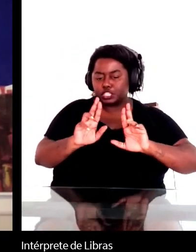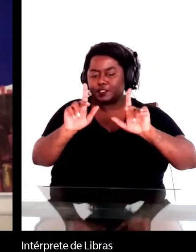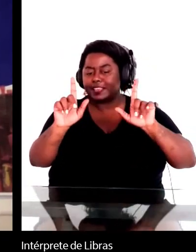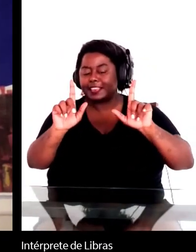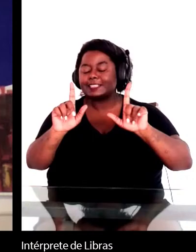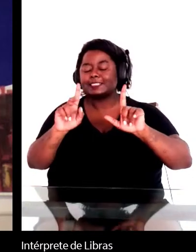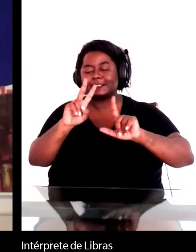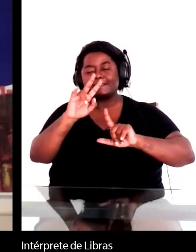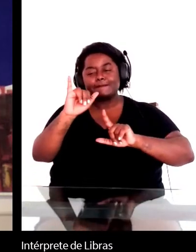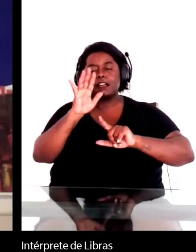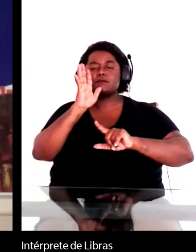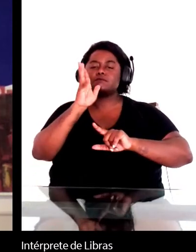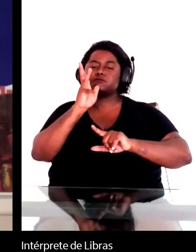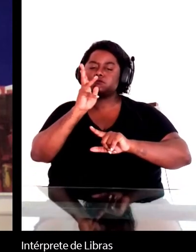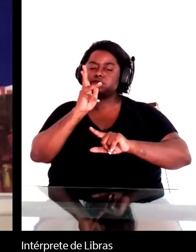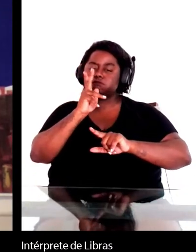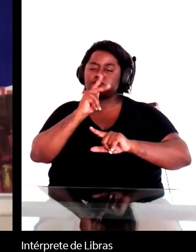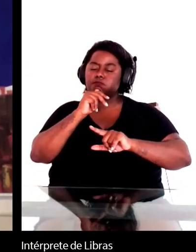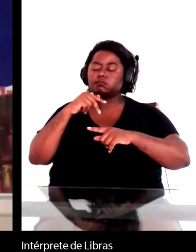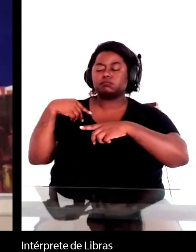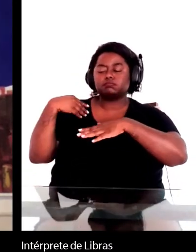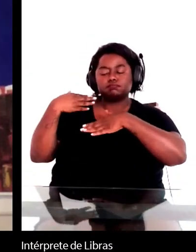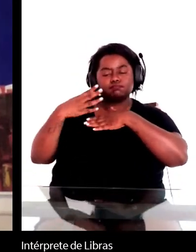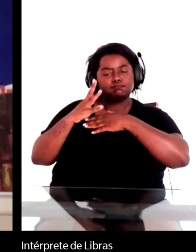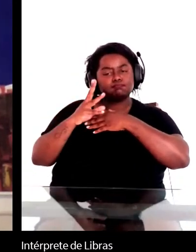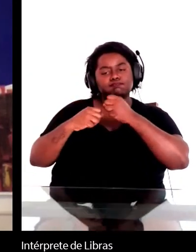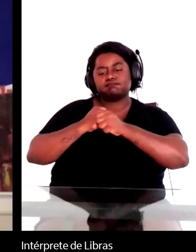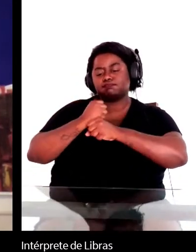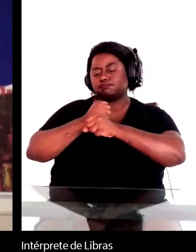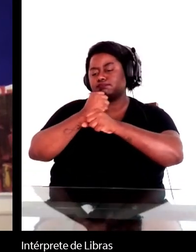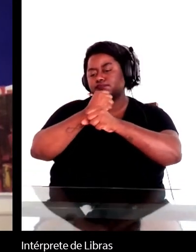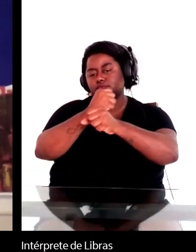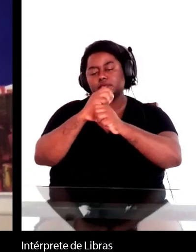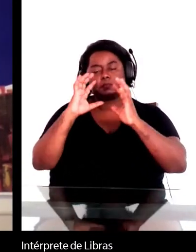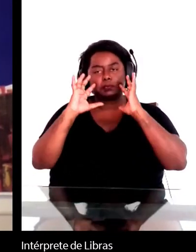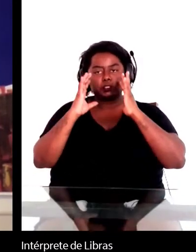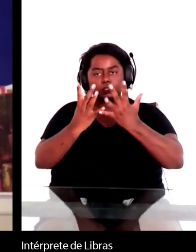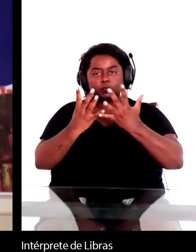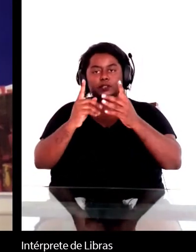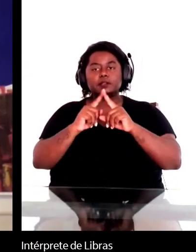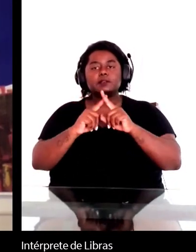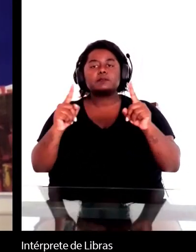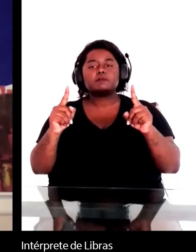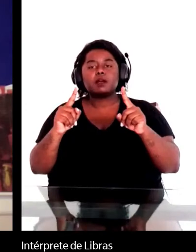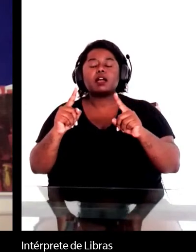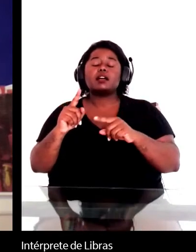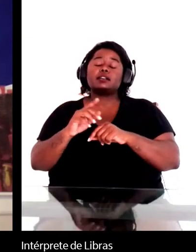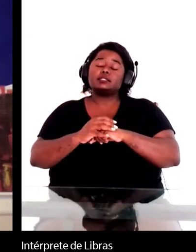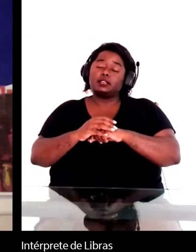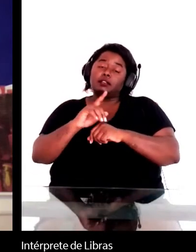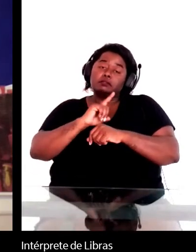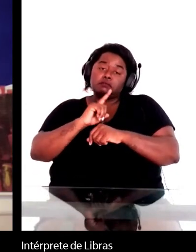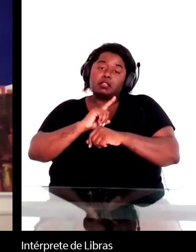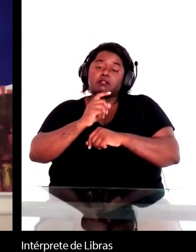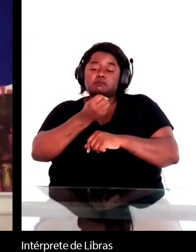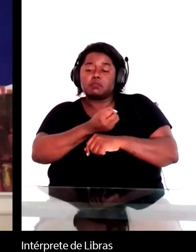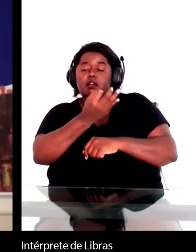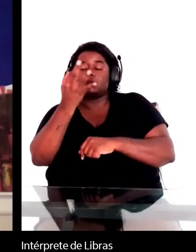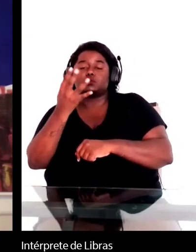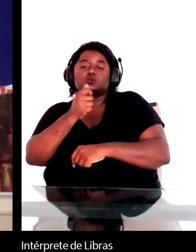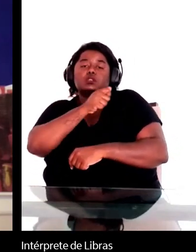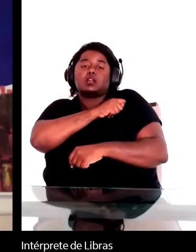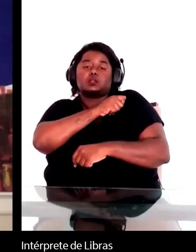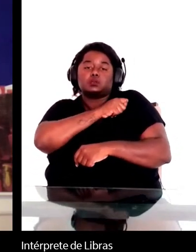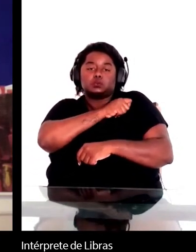para resolver, mas ele conta com novos alunos mais internacionais ou com conhecimentos